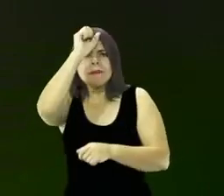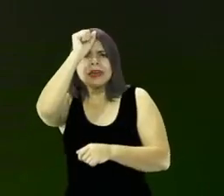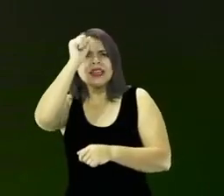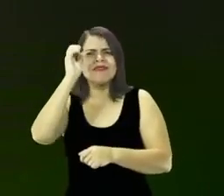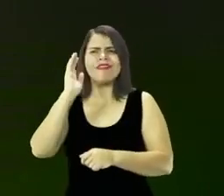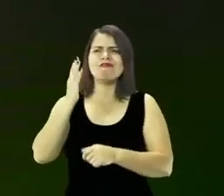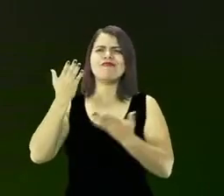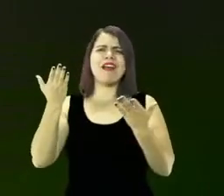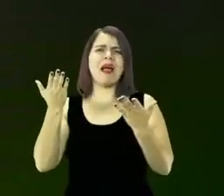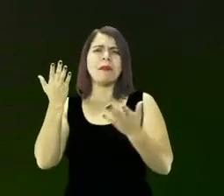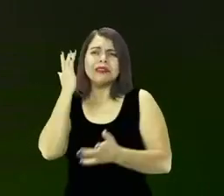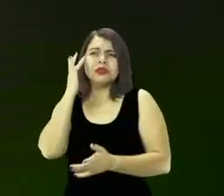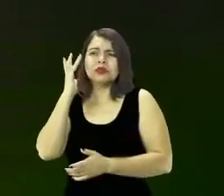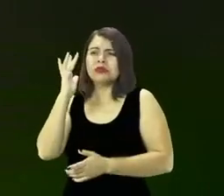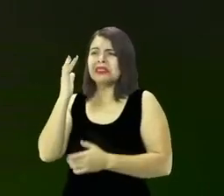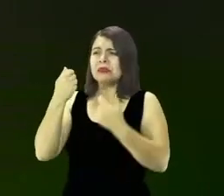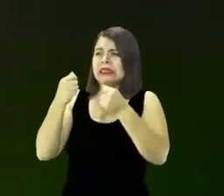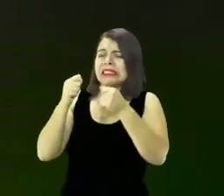errando?